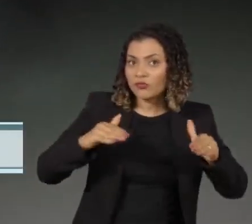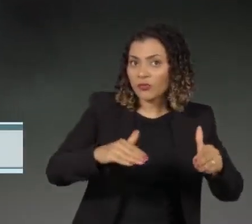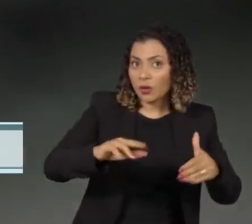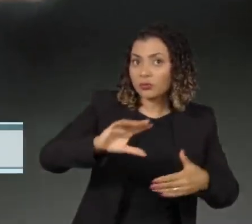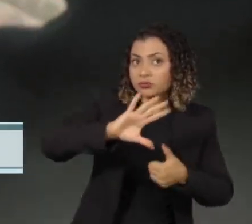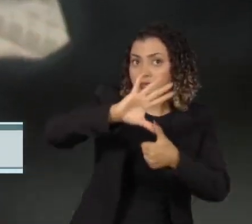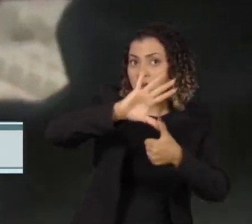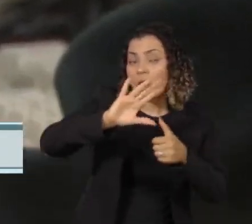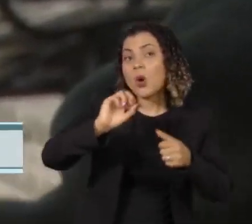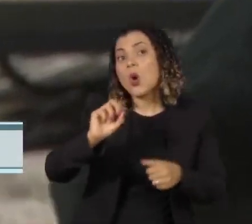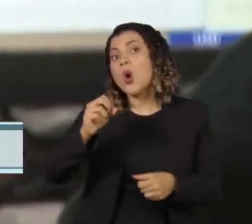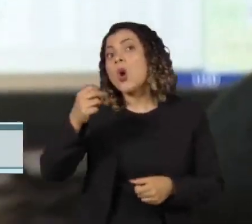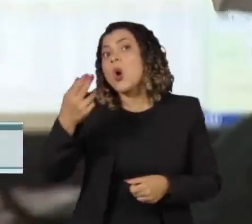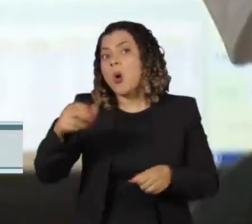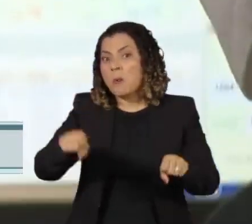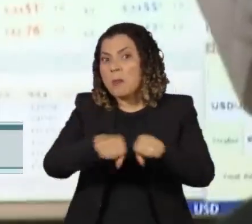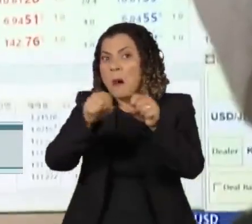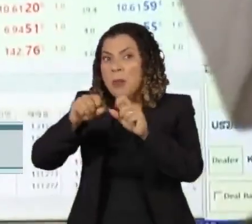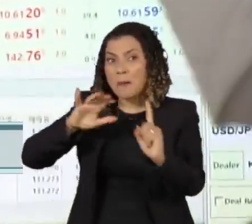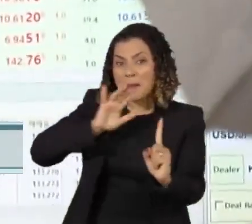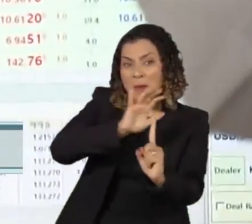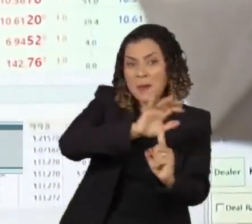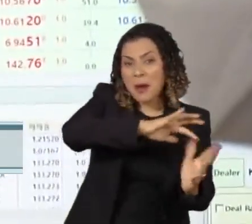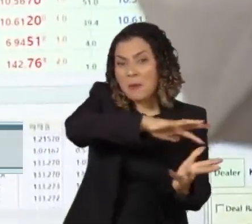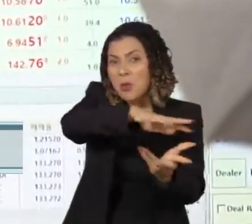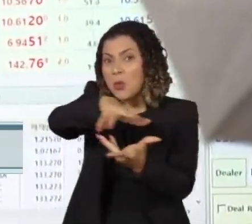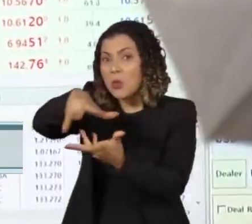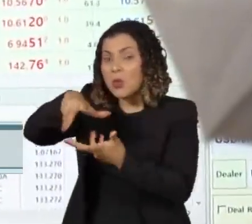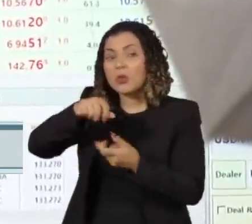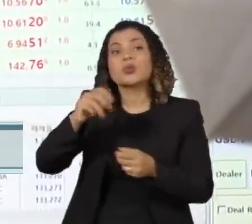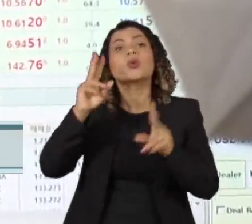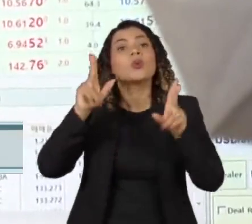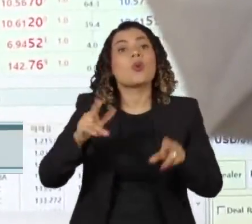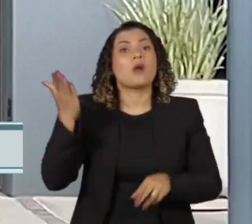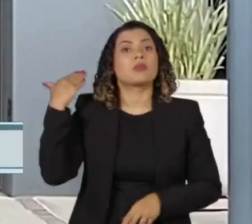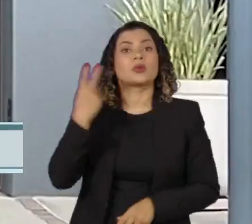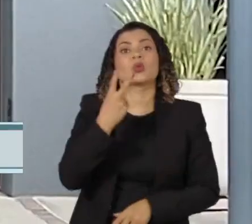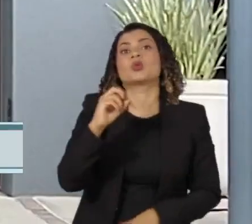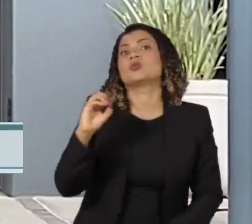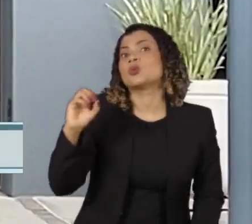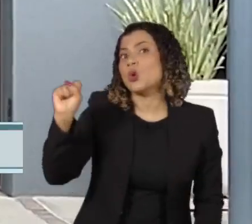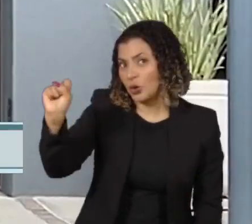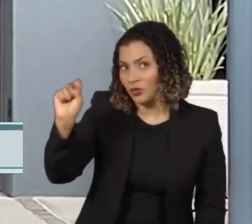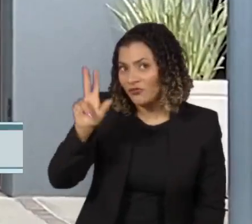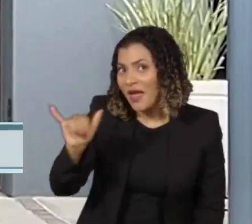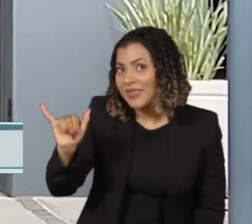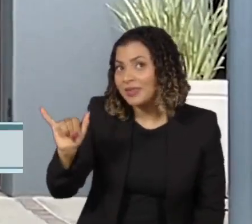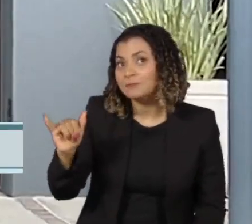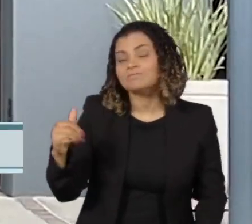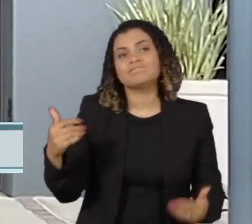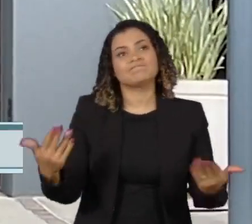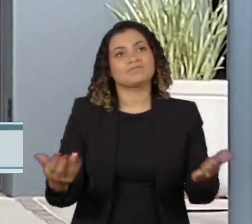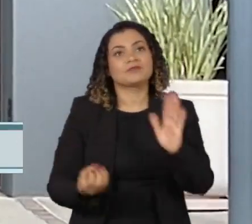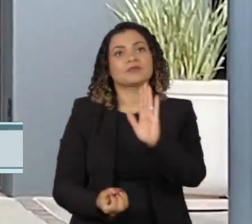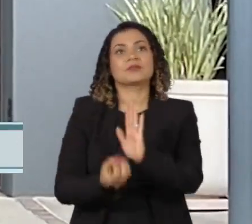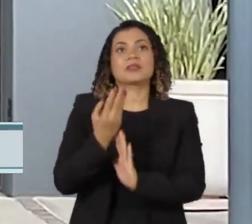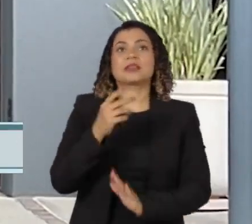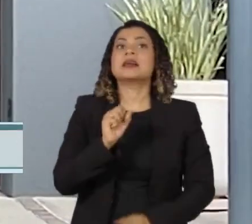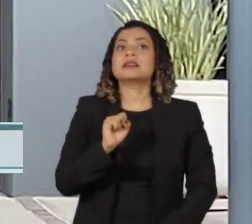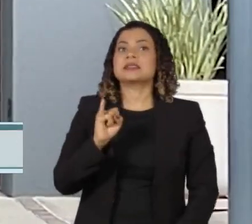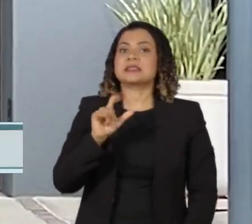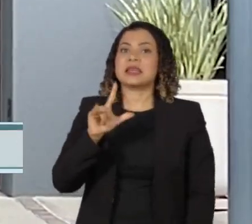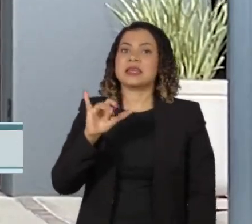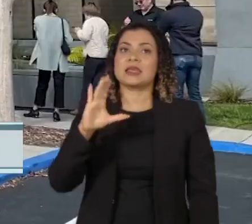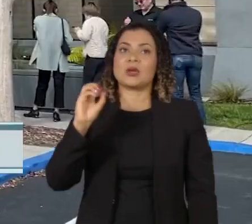potencial para gerar uma quebradeira geral, como a da bolha imobiliária de 2008. O Banco do Vale do Silício, fundado há mais de 40 anos,